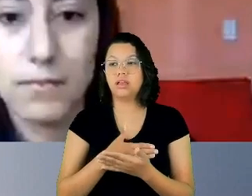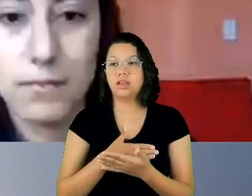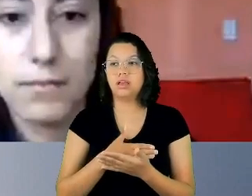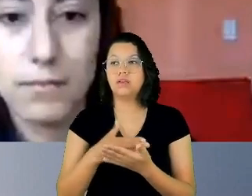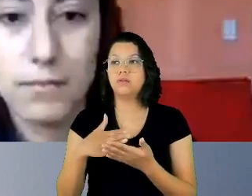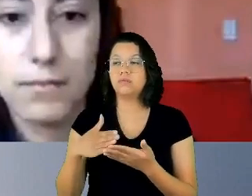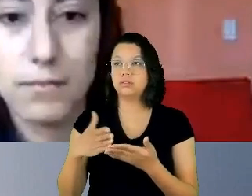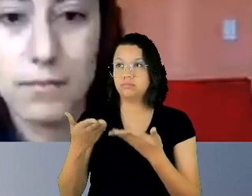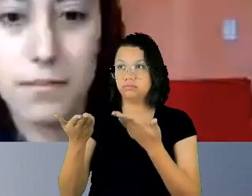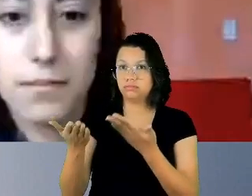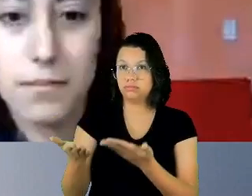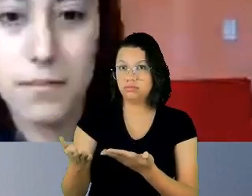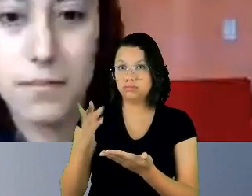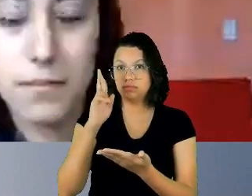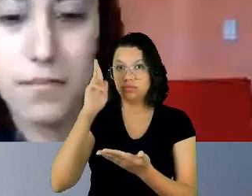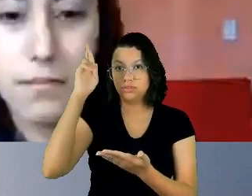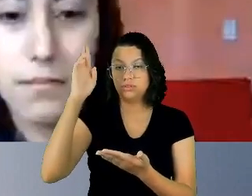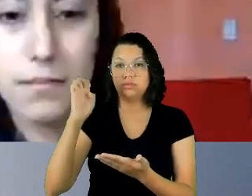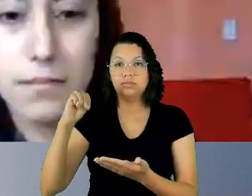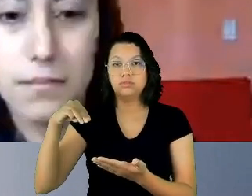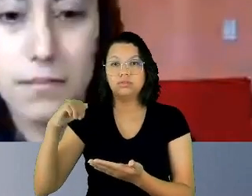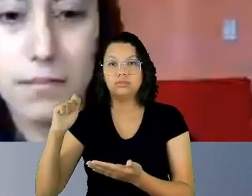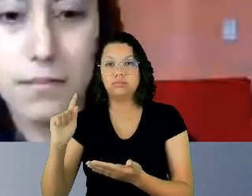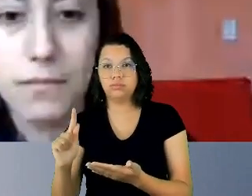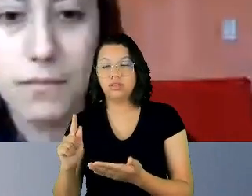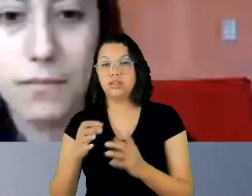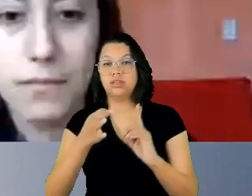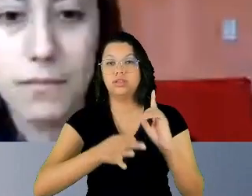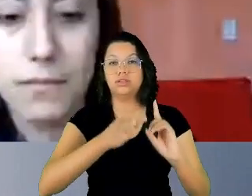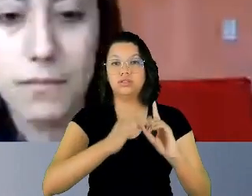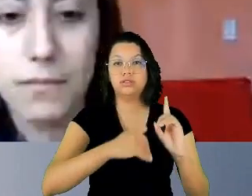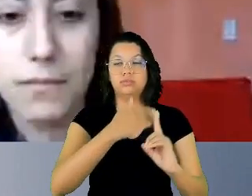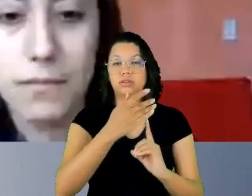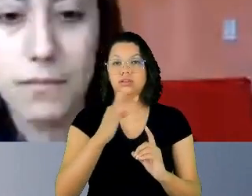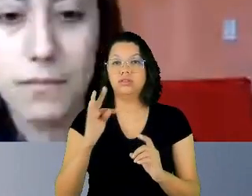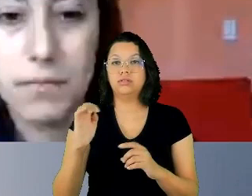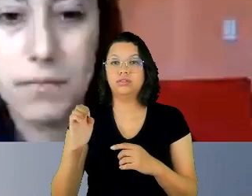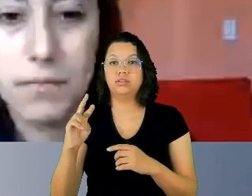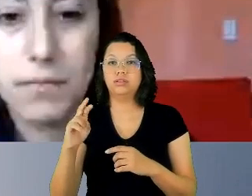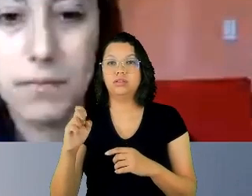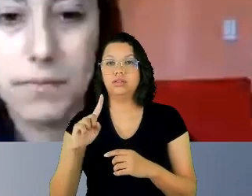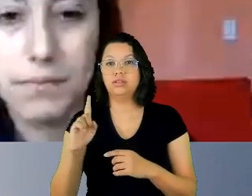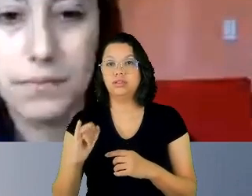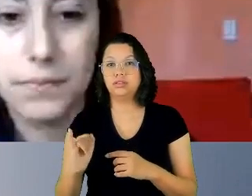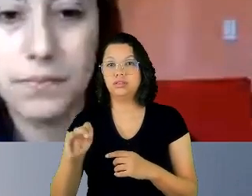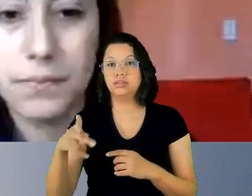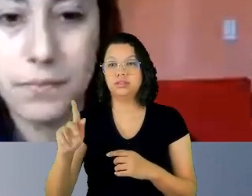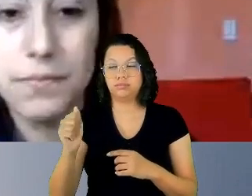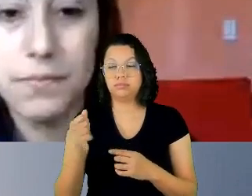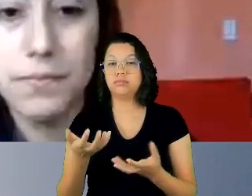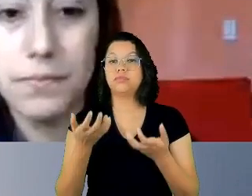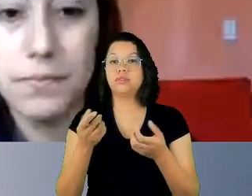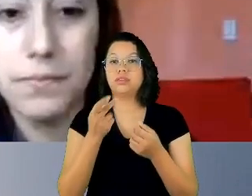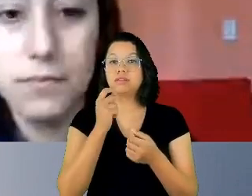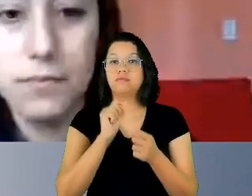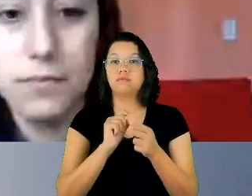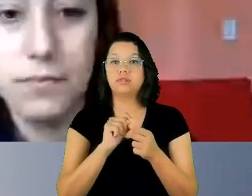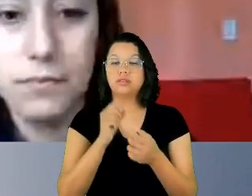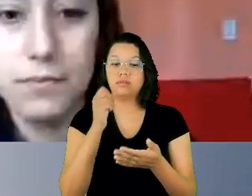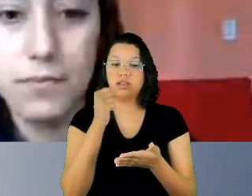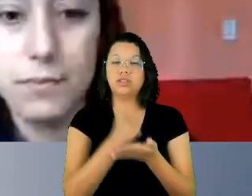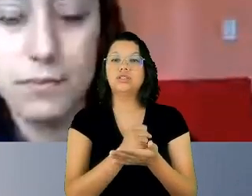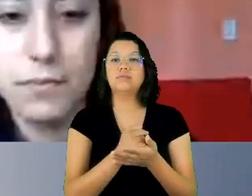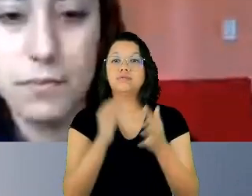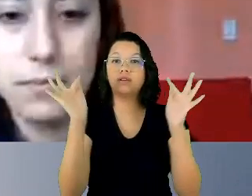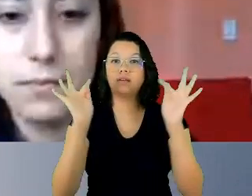desembargadora Terezinha Caserta, eu só gostaria de fazer um registro que é com imensa alegria e eu acho que foi uma felicidade